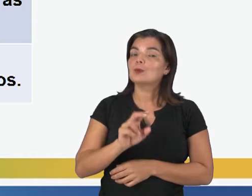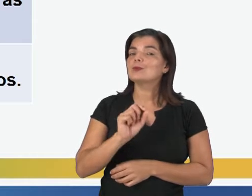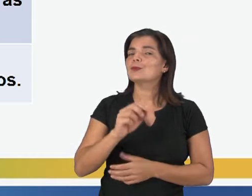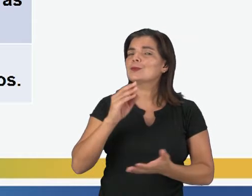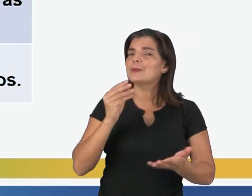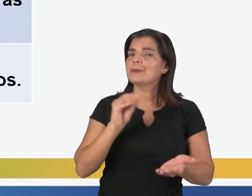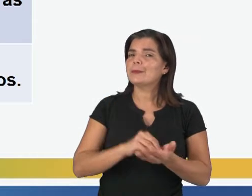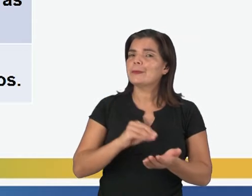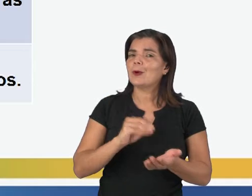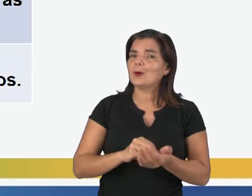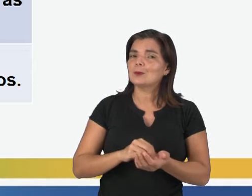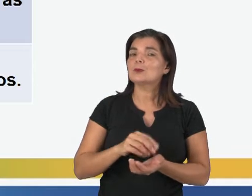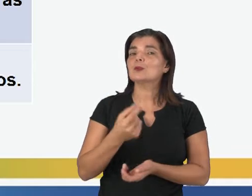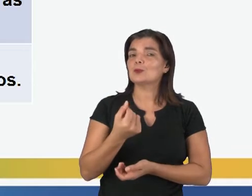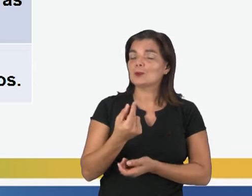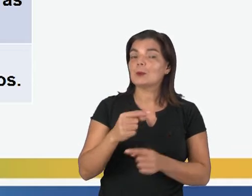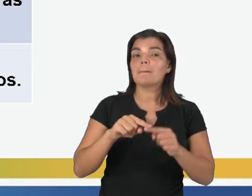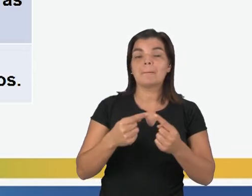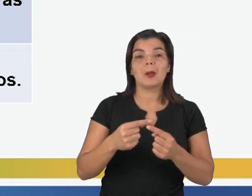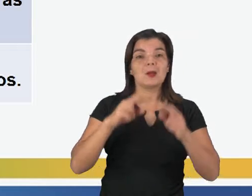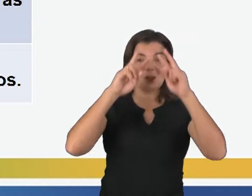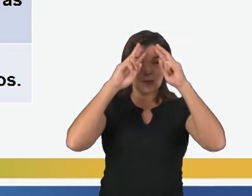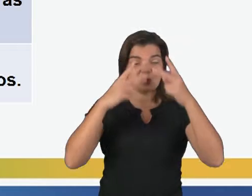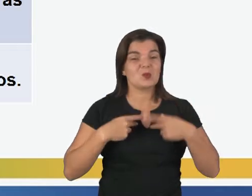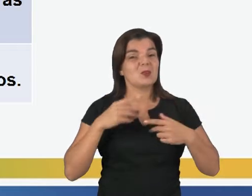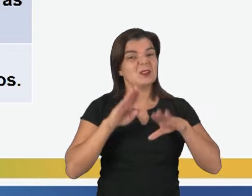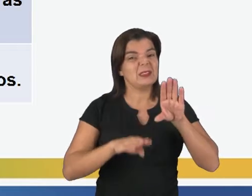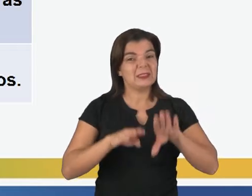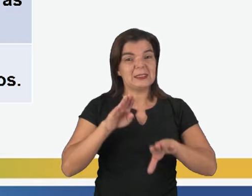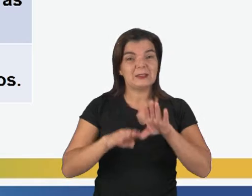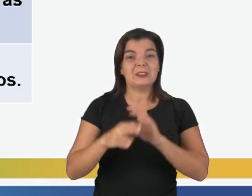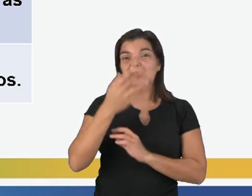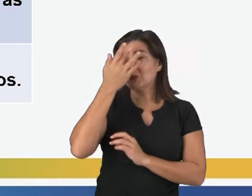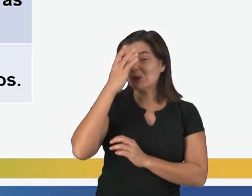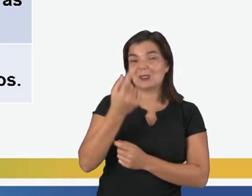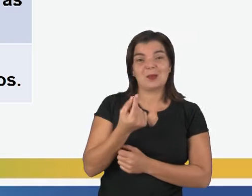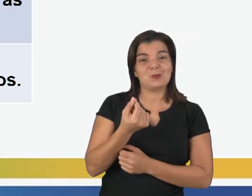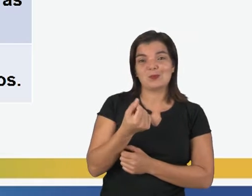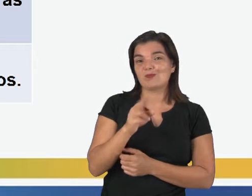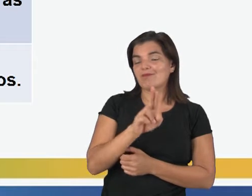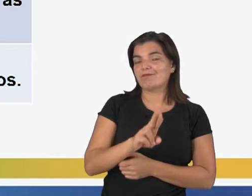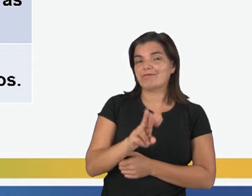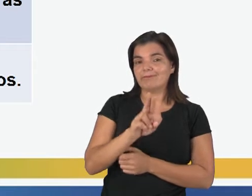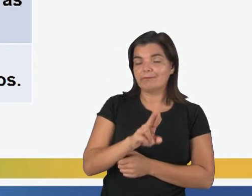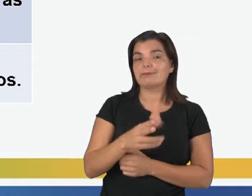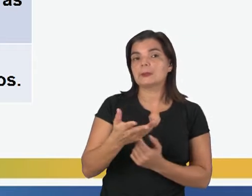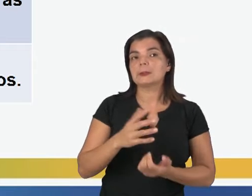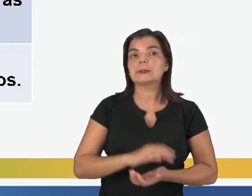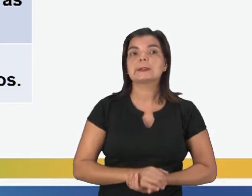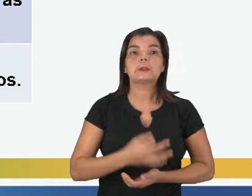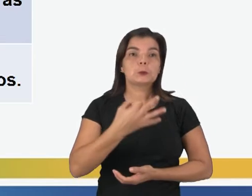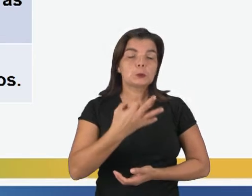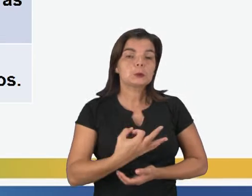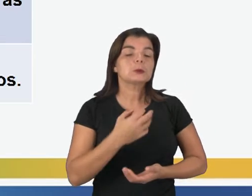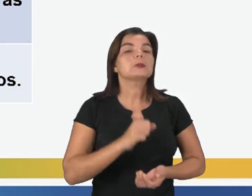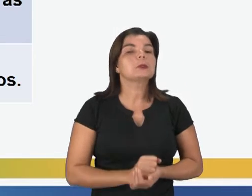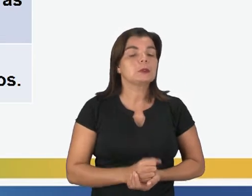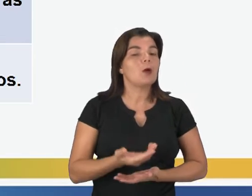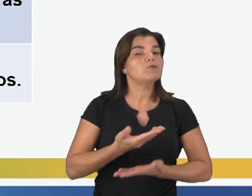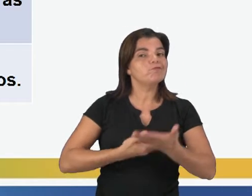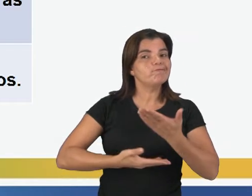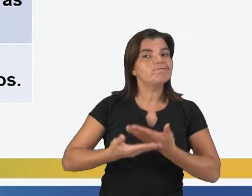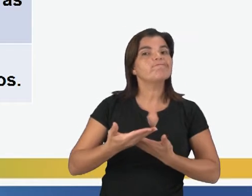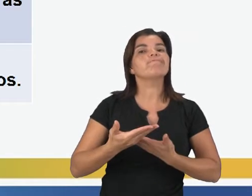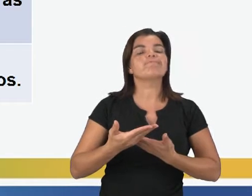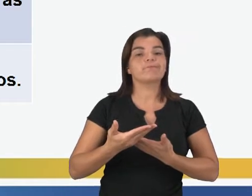dinheiro. Dinheiro em si é bom. O ser humano é que às vezes é mau e usa indevidamente o dinheiro. Então, às vezes, há uma